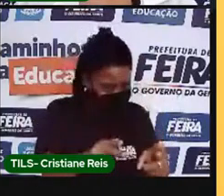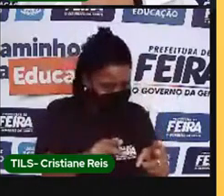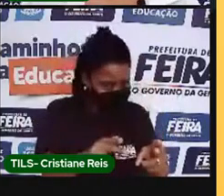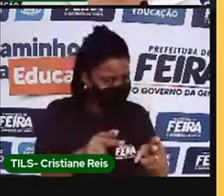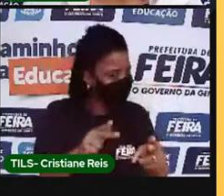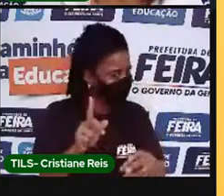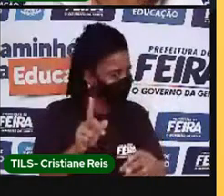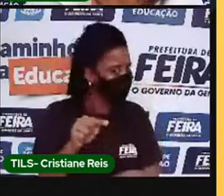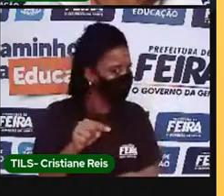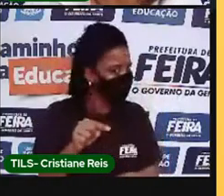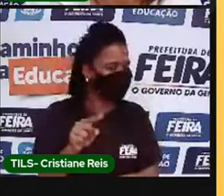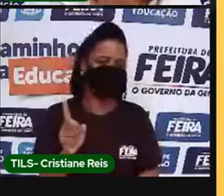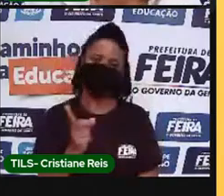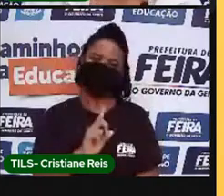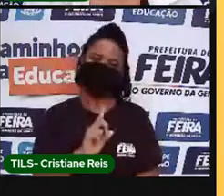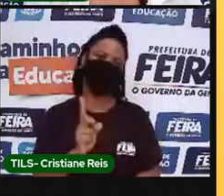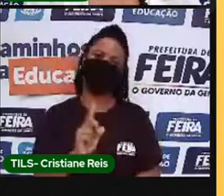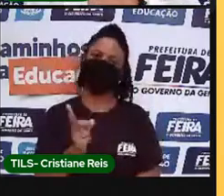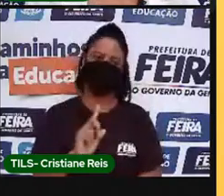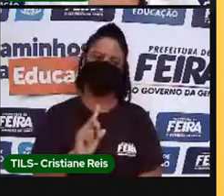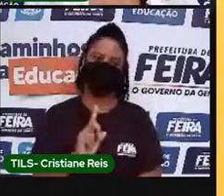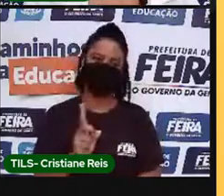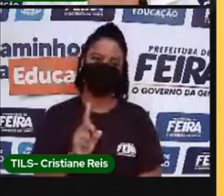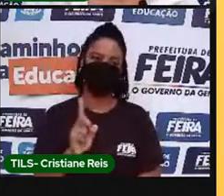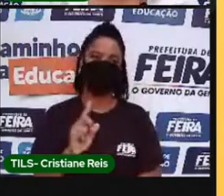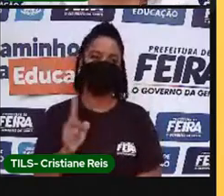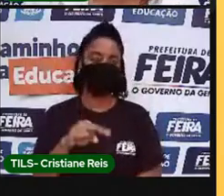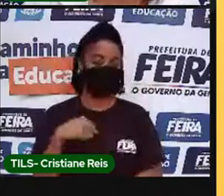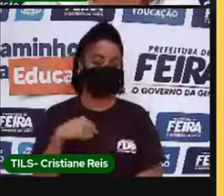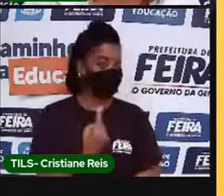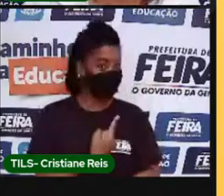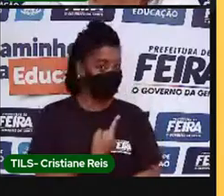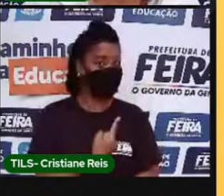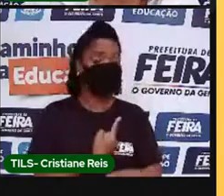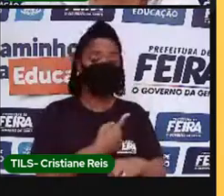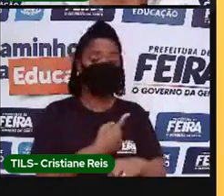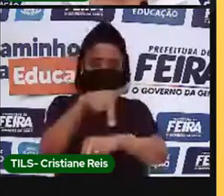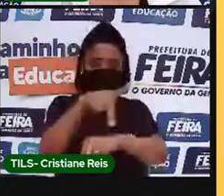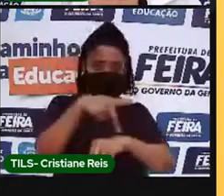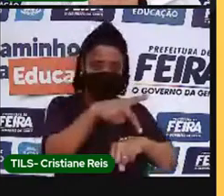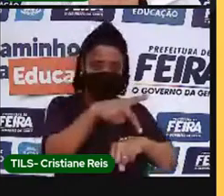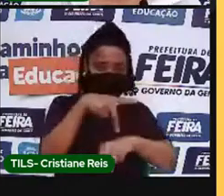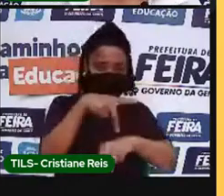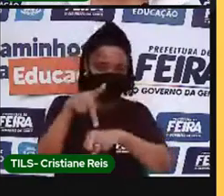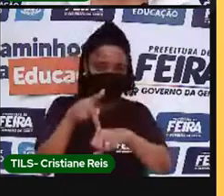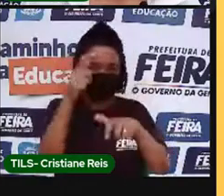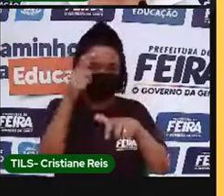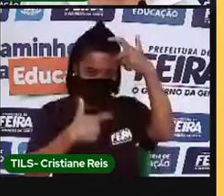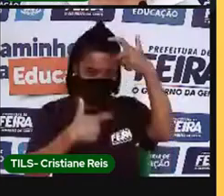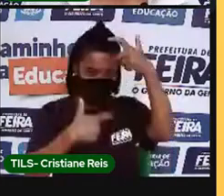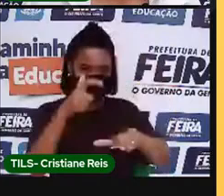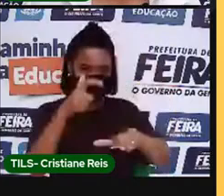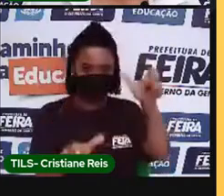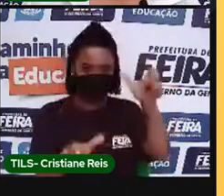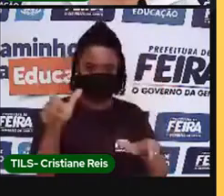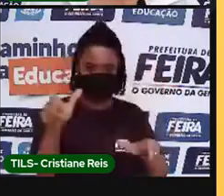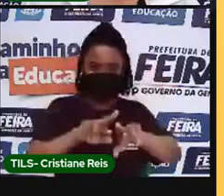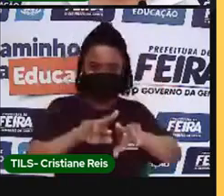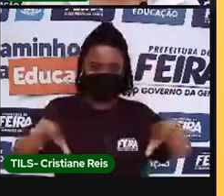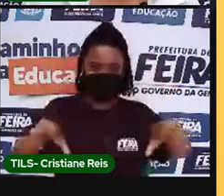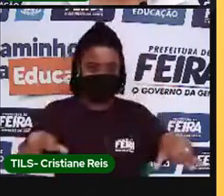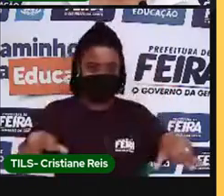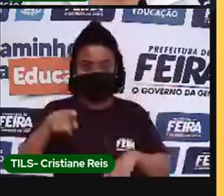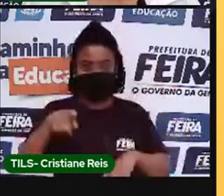Claro que não. Se nós somos naturalmente diferentes, temos cultura, crença,